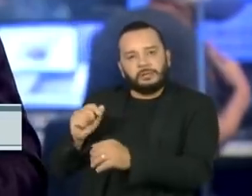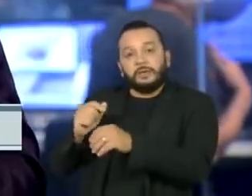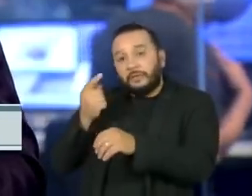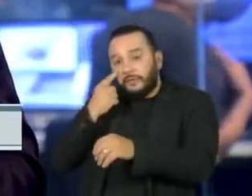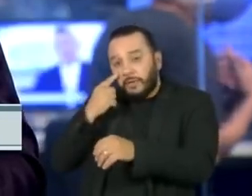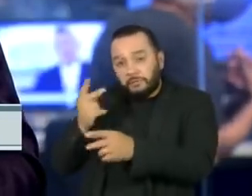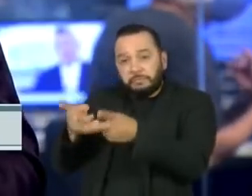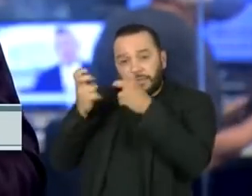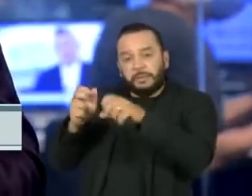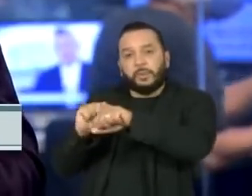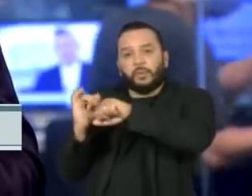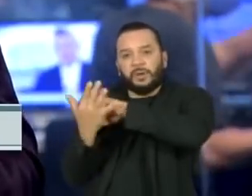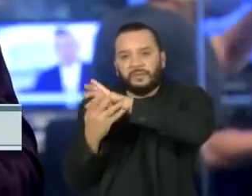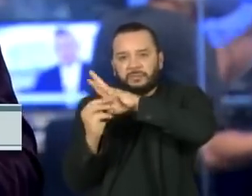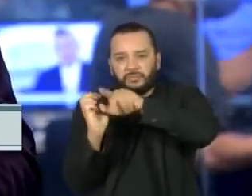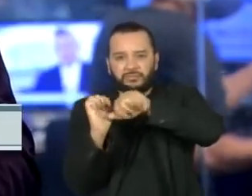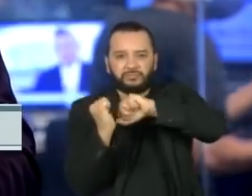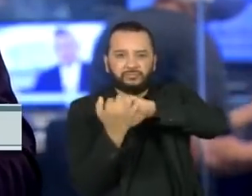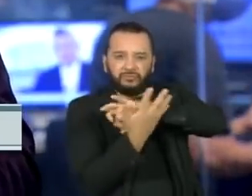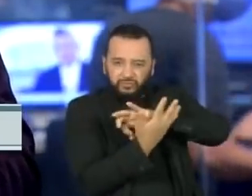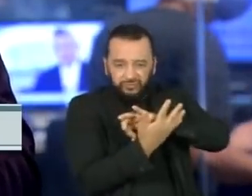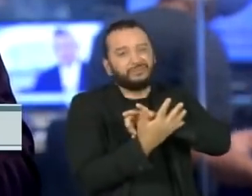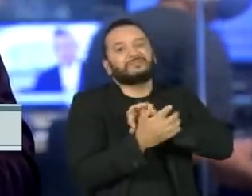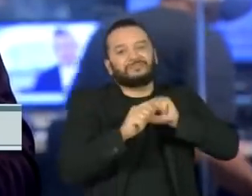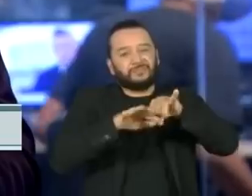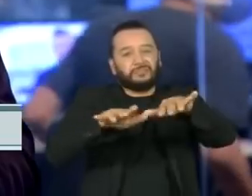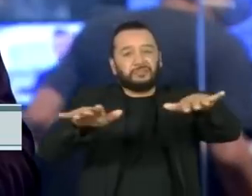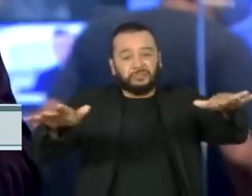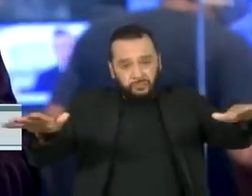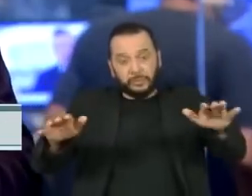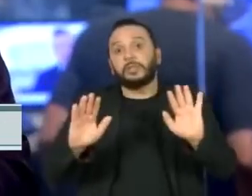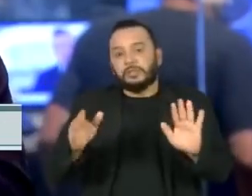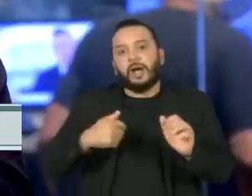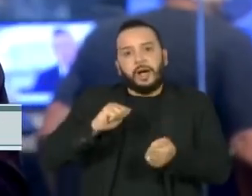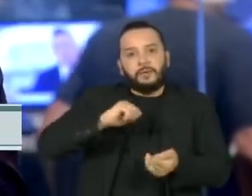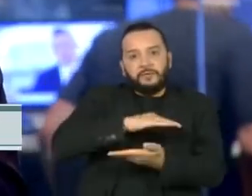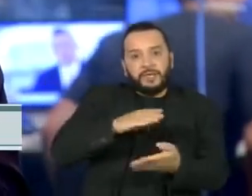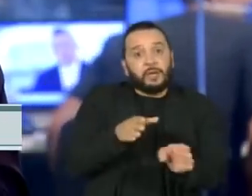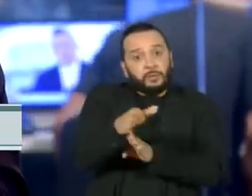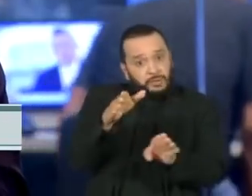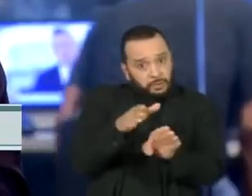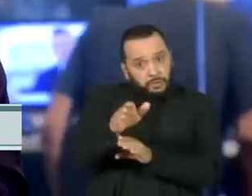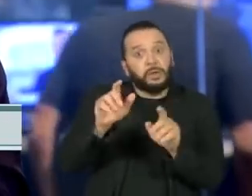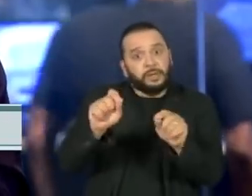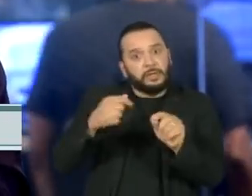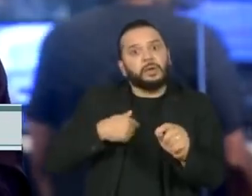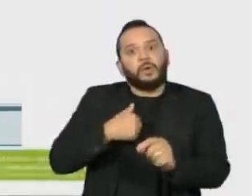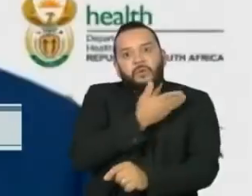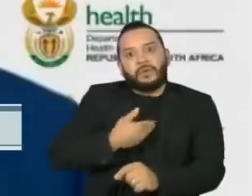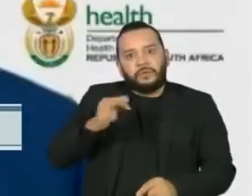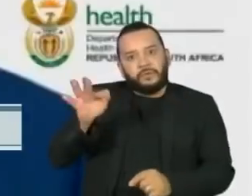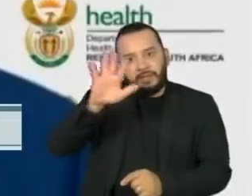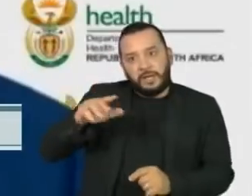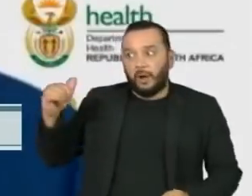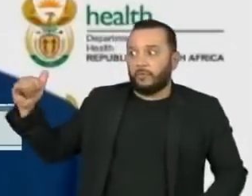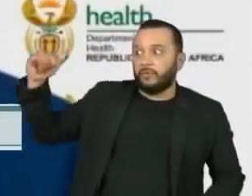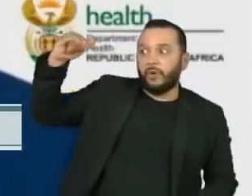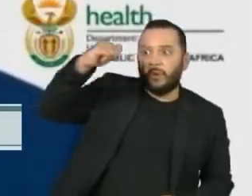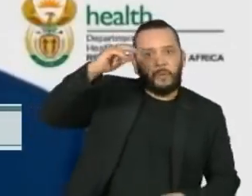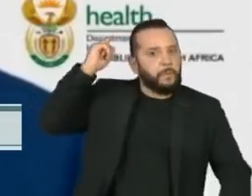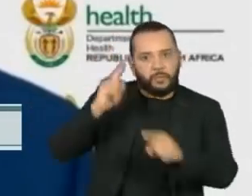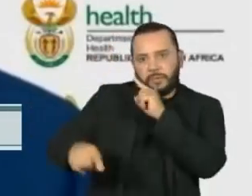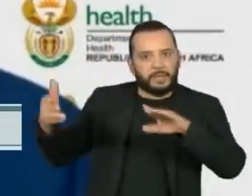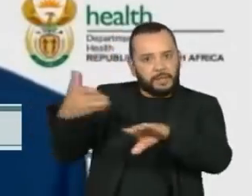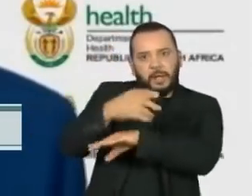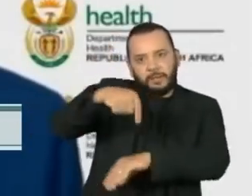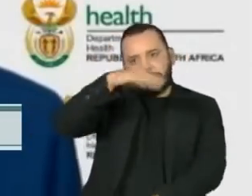recomendou ao governo federal que adote medidas de restrição para voos vindos da região onde a variante foi identificada. Segundo o Ministério